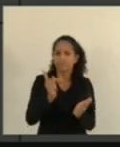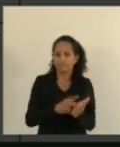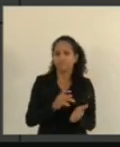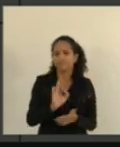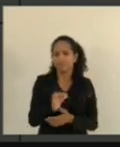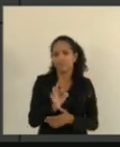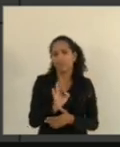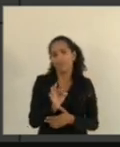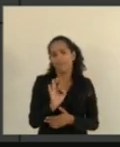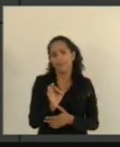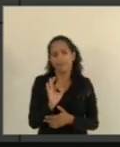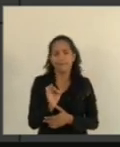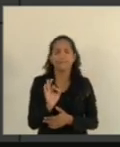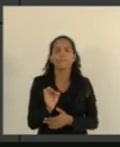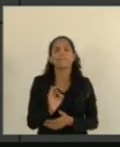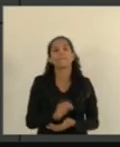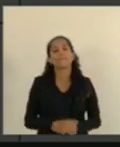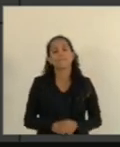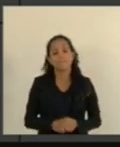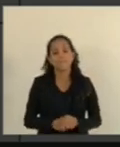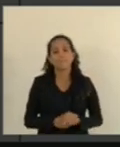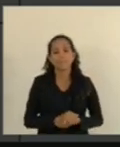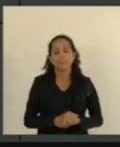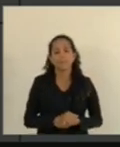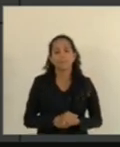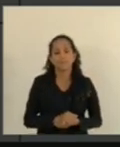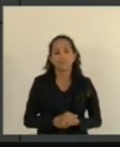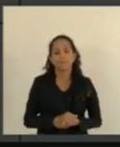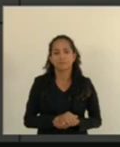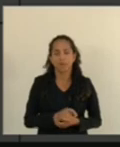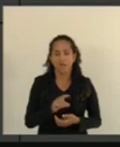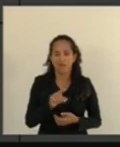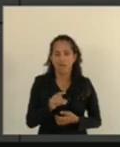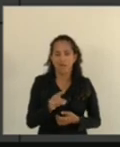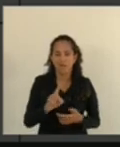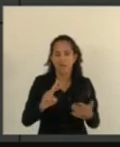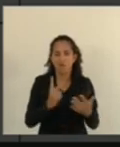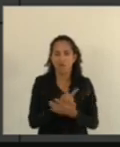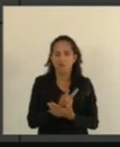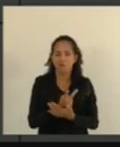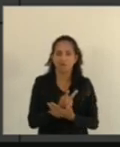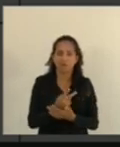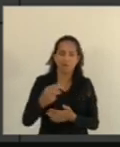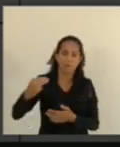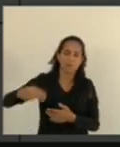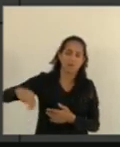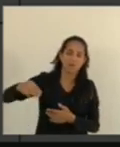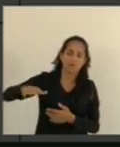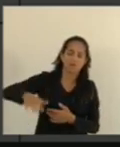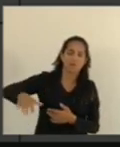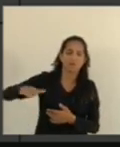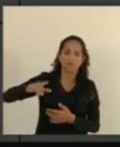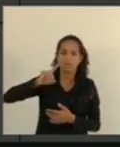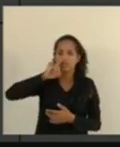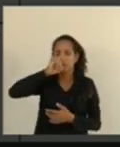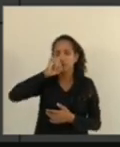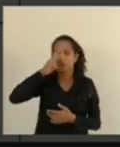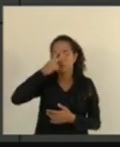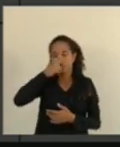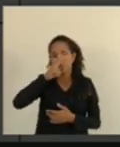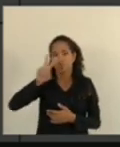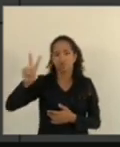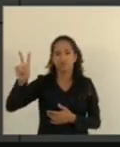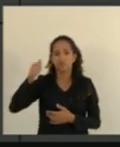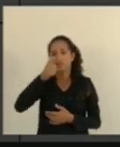super verdadeira. Nesse crime que houve aqui em Marataízes, dois dias